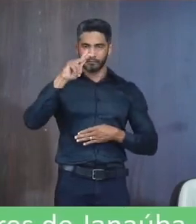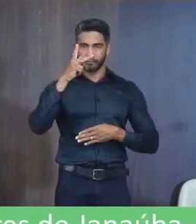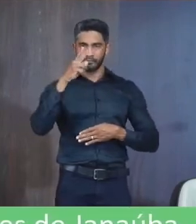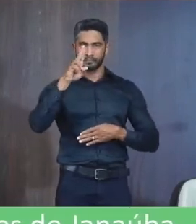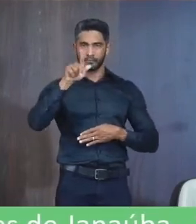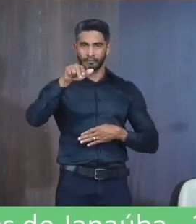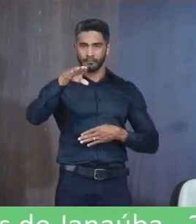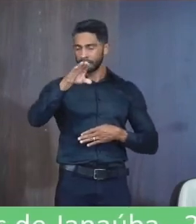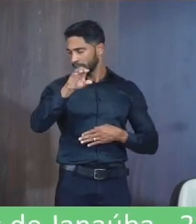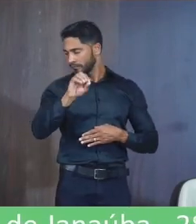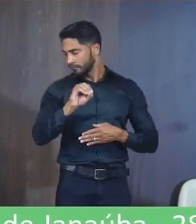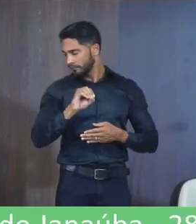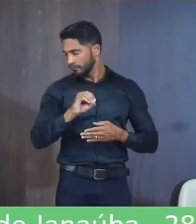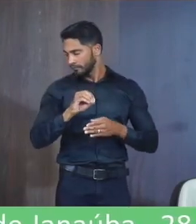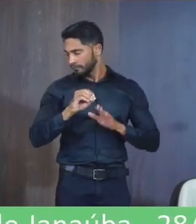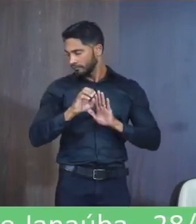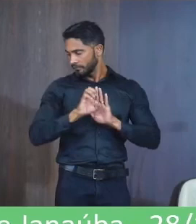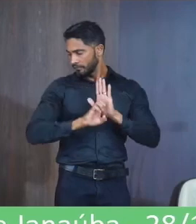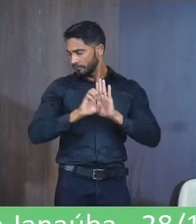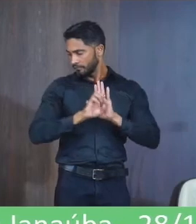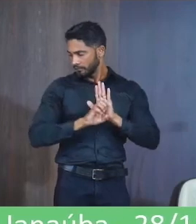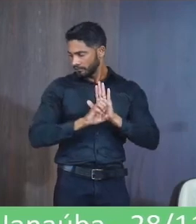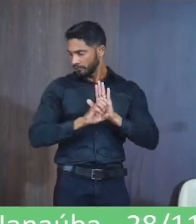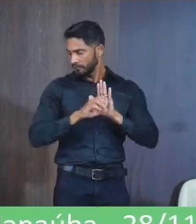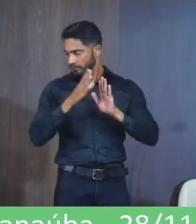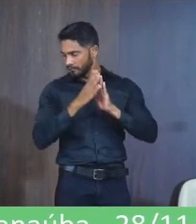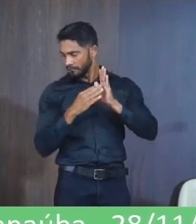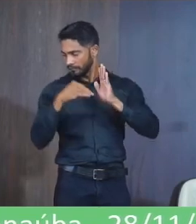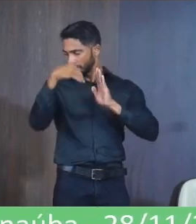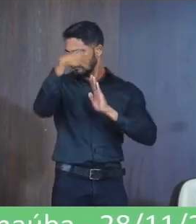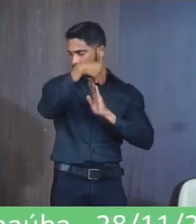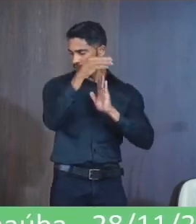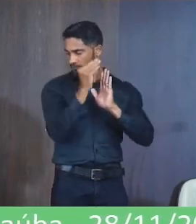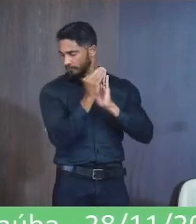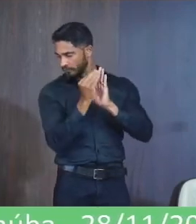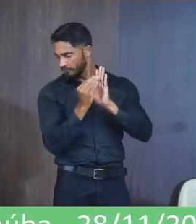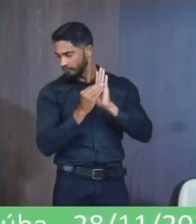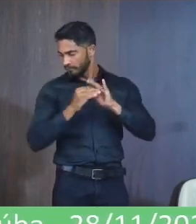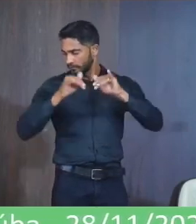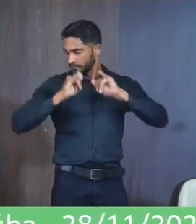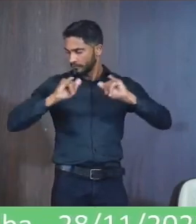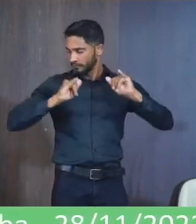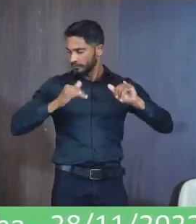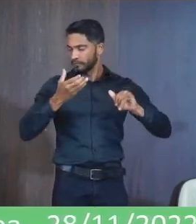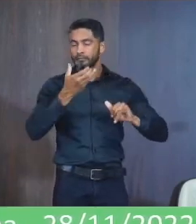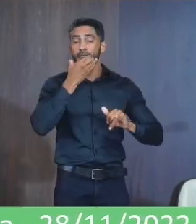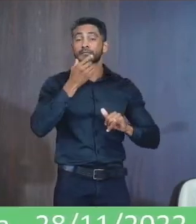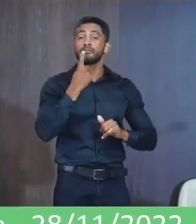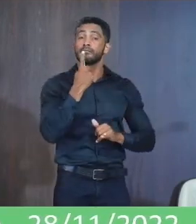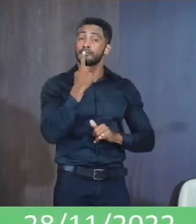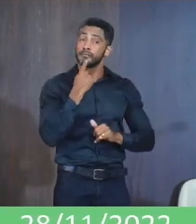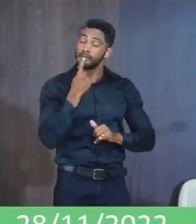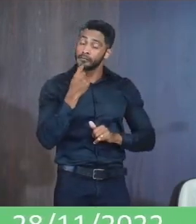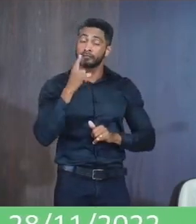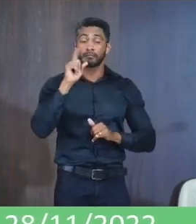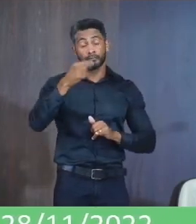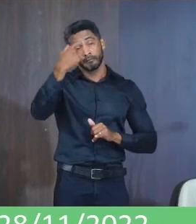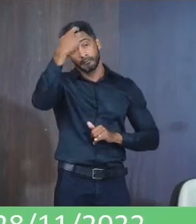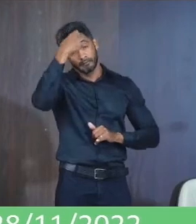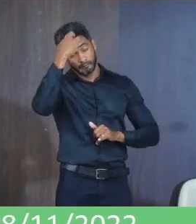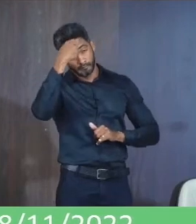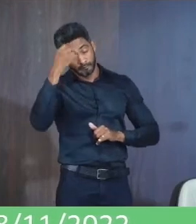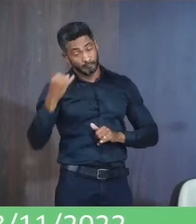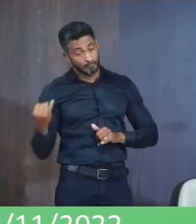Leonardo Dias Caires Ementa Institui no calendário Do município de Janaúma A campanha Dezembro Vermelho Dedicada A conscientização